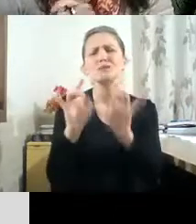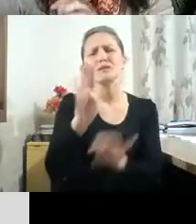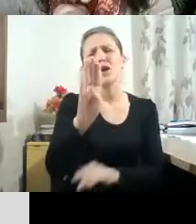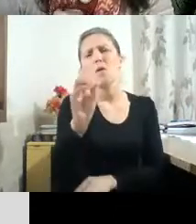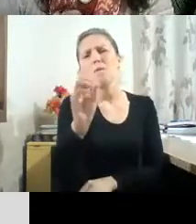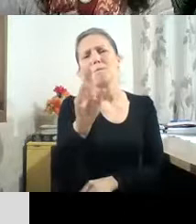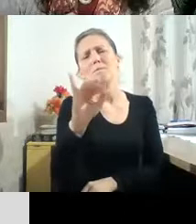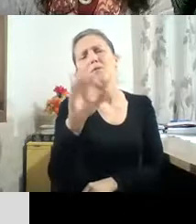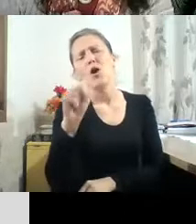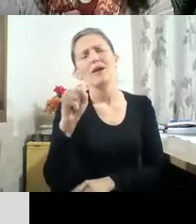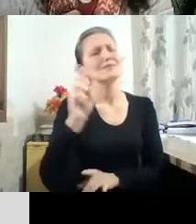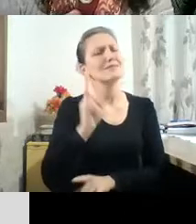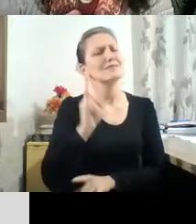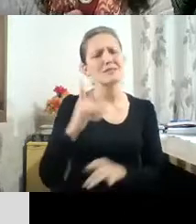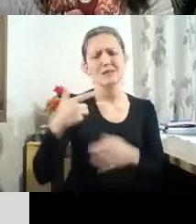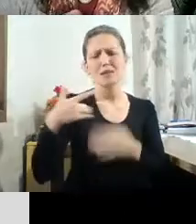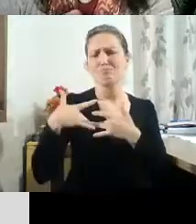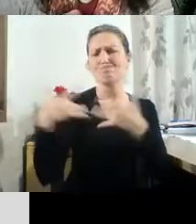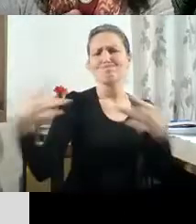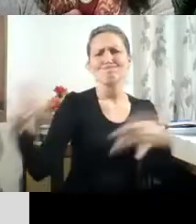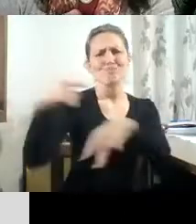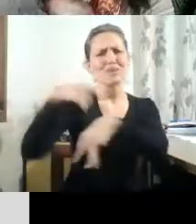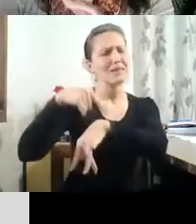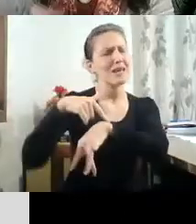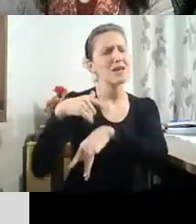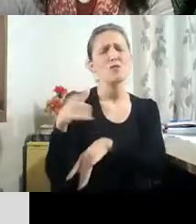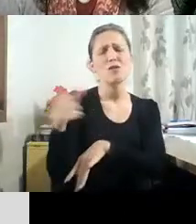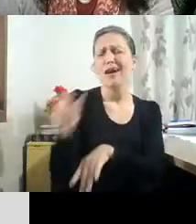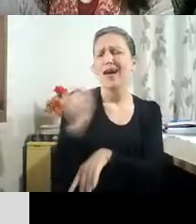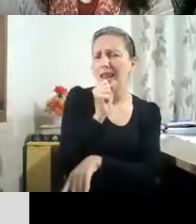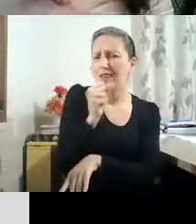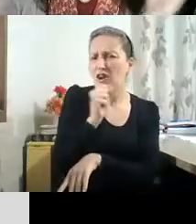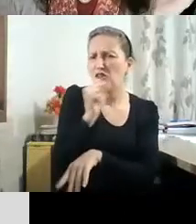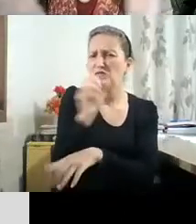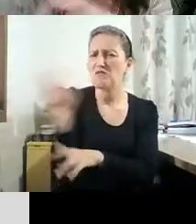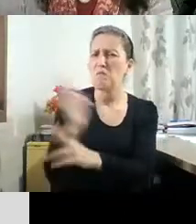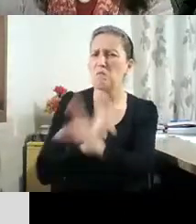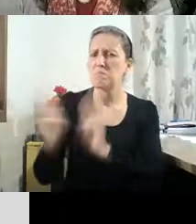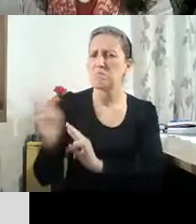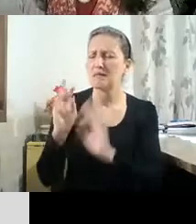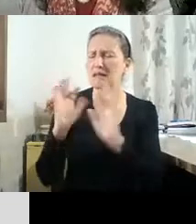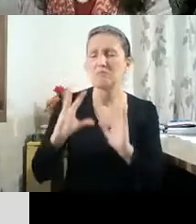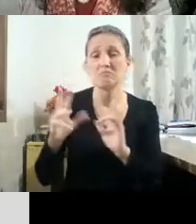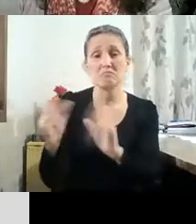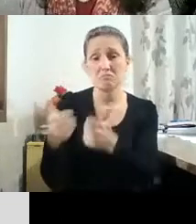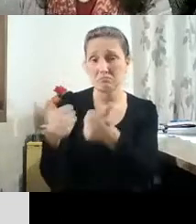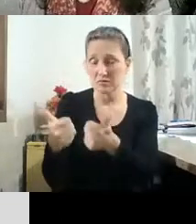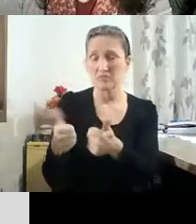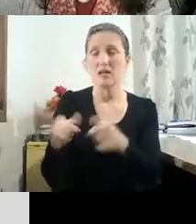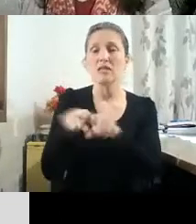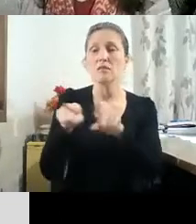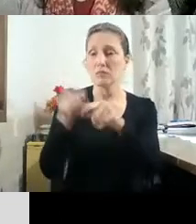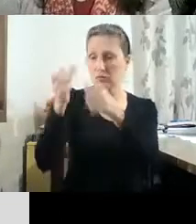nessa entrevista que nós fizemos e, claro, os comentários que espero que podamos ter logo, talvez,